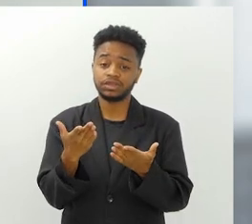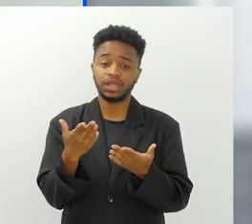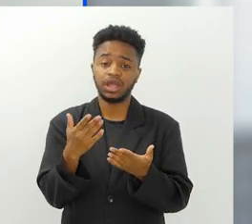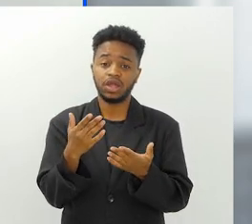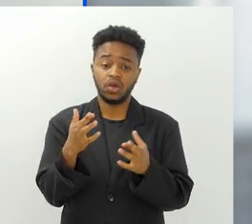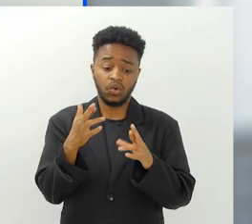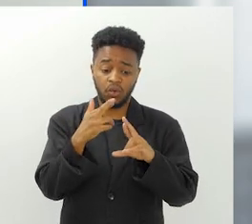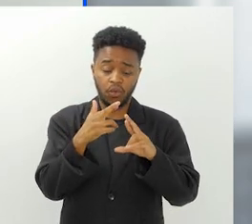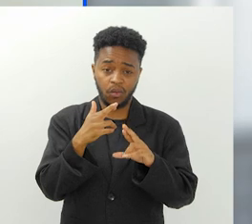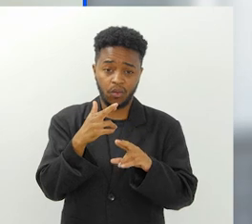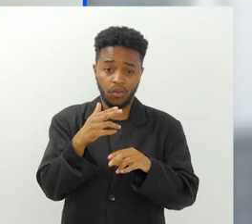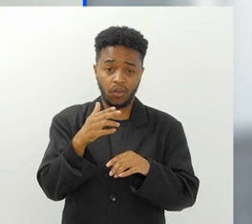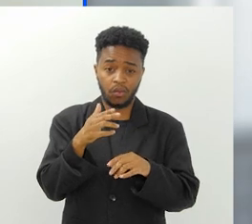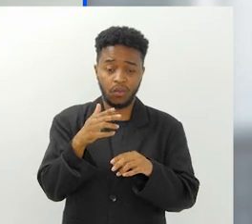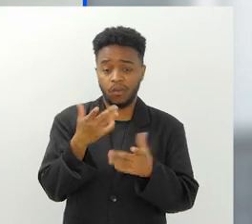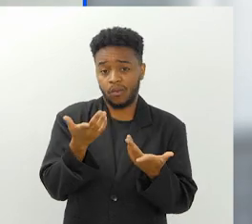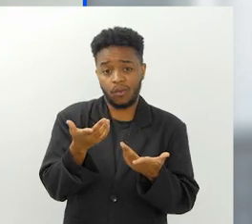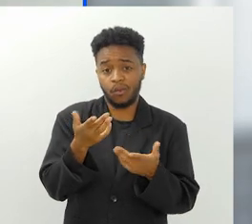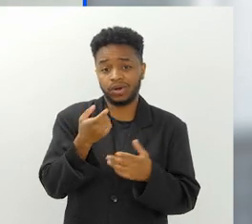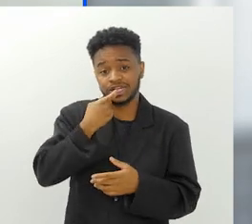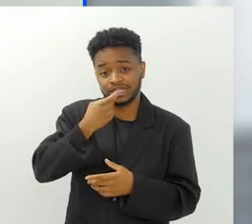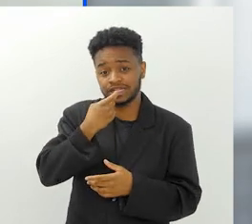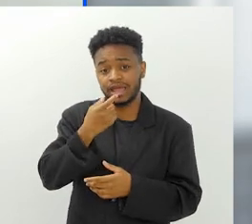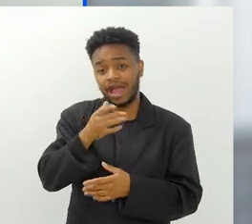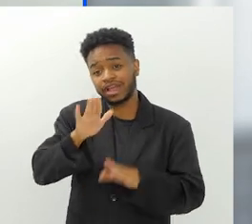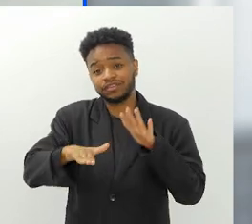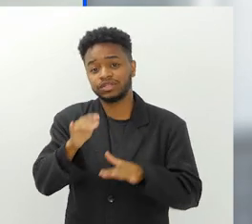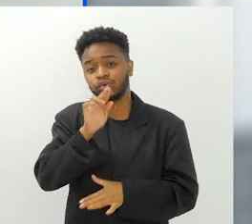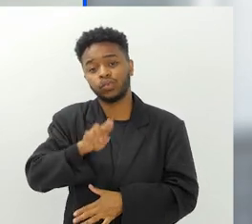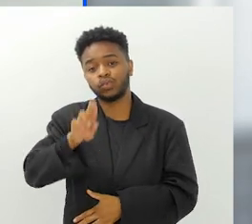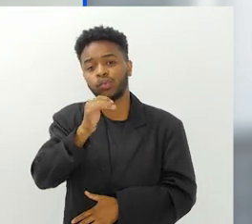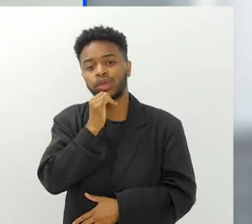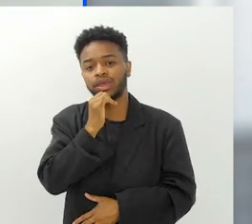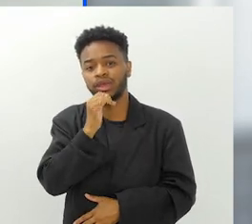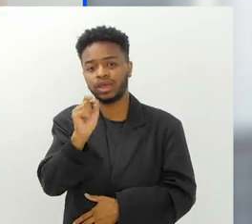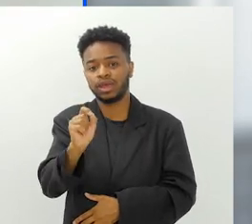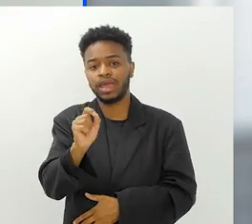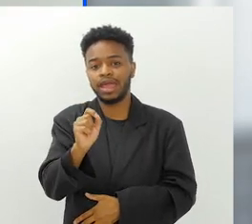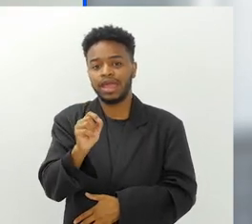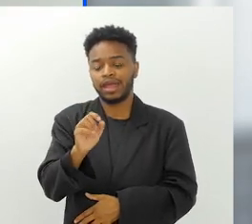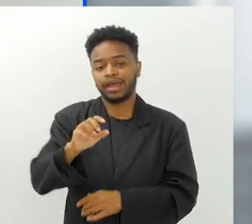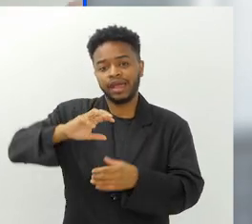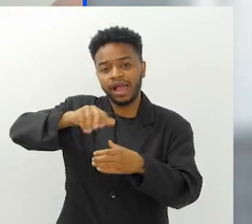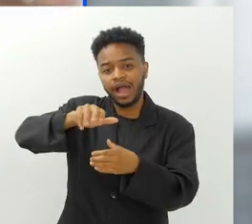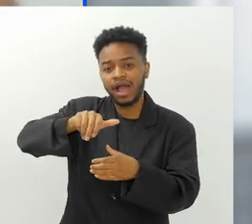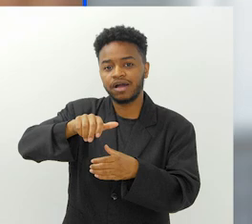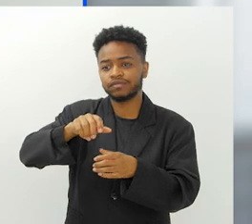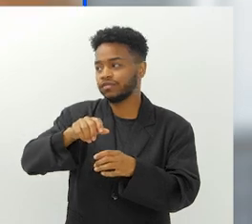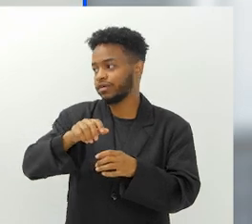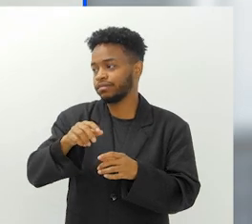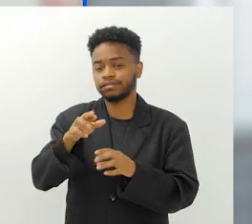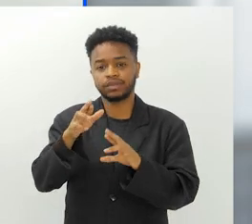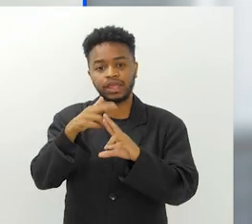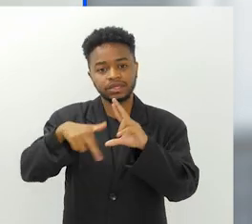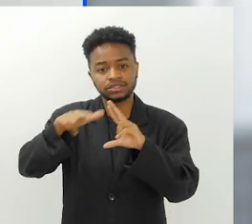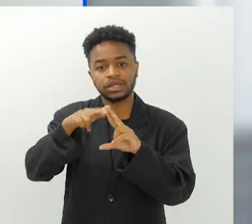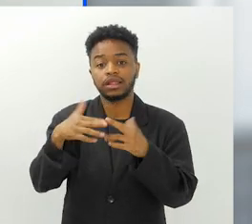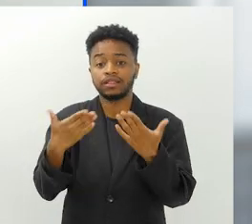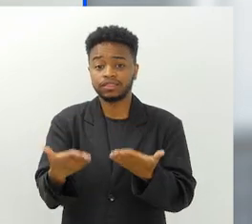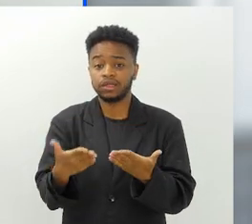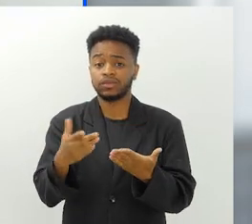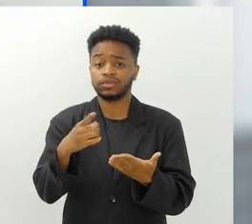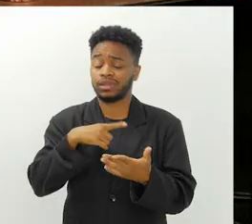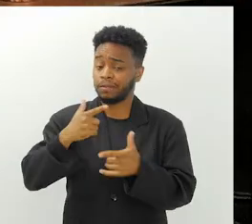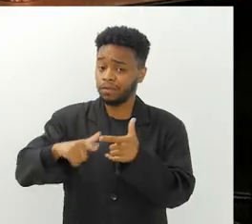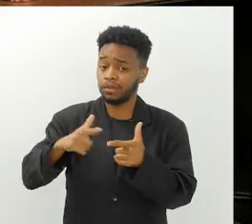Esse retorno, ele acaba sendo, por exemplo, destinado pra garrafas pets recicladas, dando a outra chance